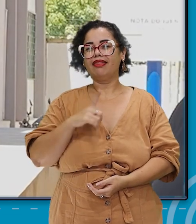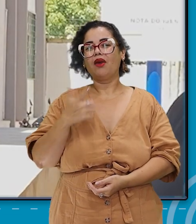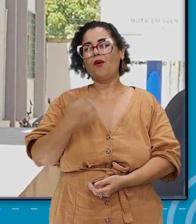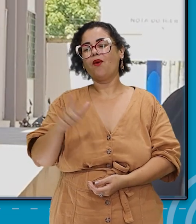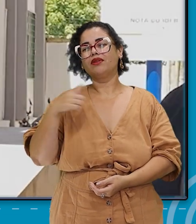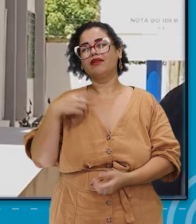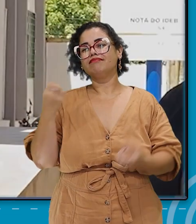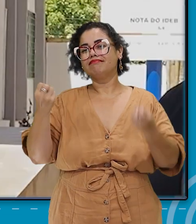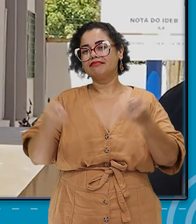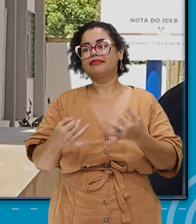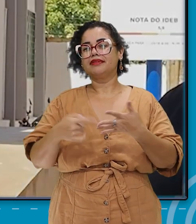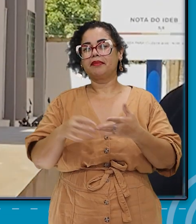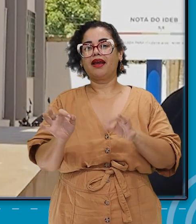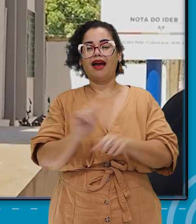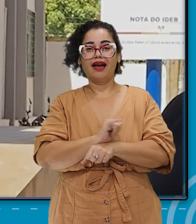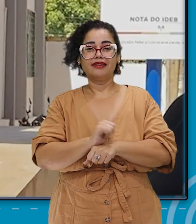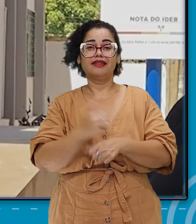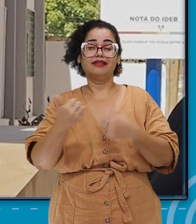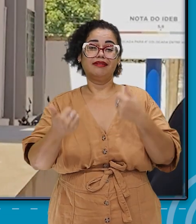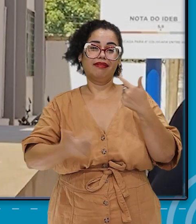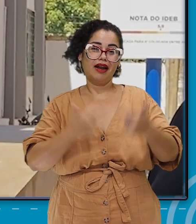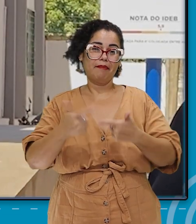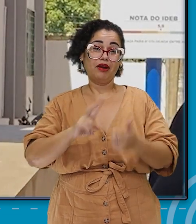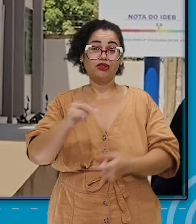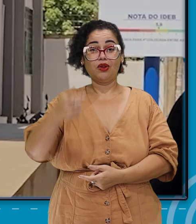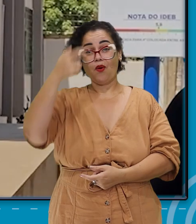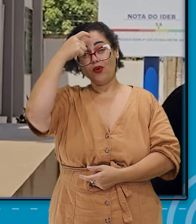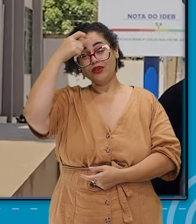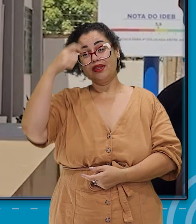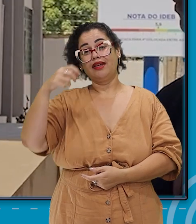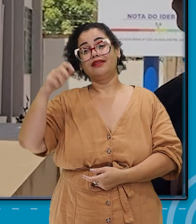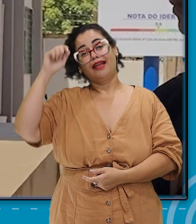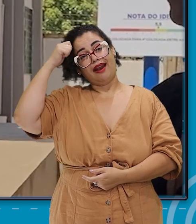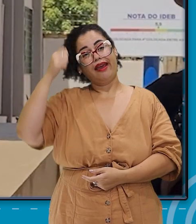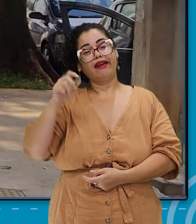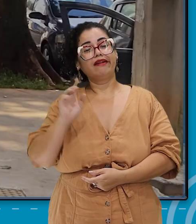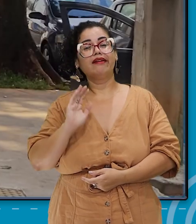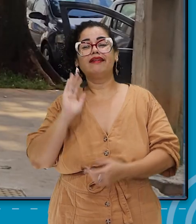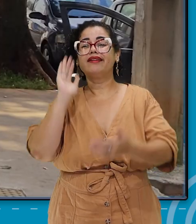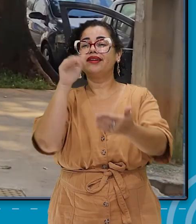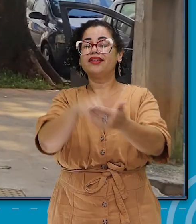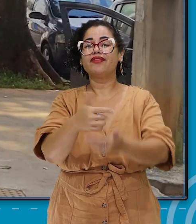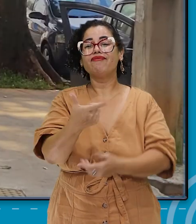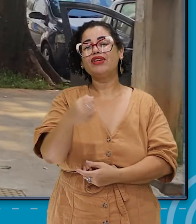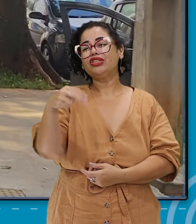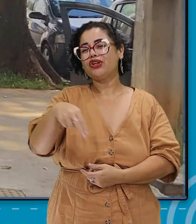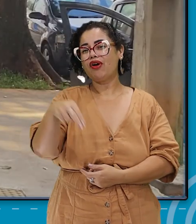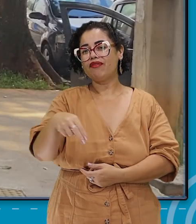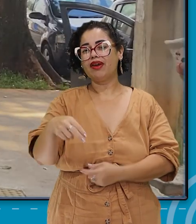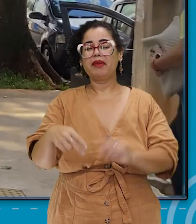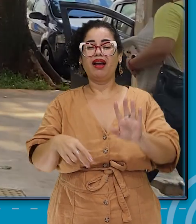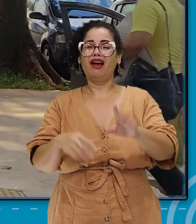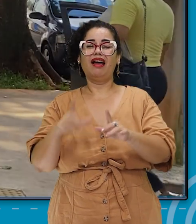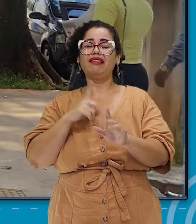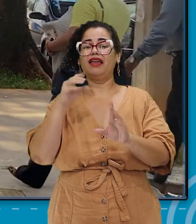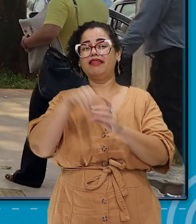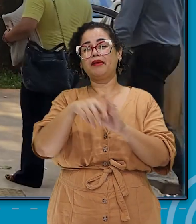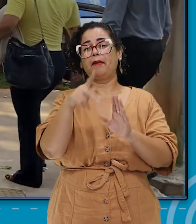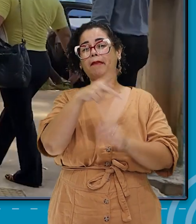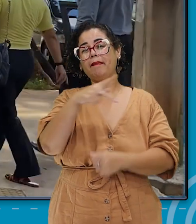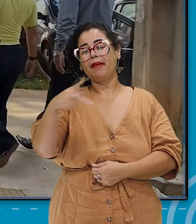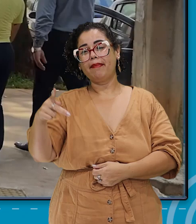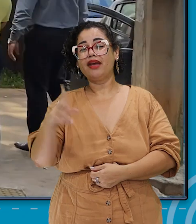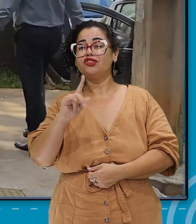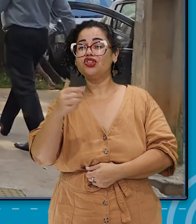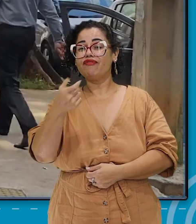gostaria de trazer com você, porque geralmente a gente trabalha, o dia da consciência negra, lá no dia 20 de novembro, né? Então, ah não, eu vou trabalhar, já que está lá no PPP,